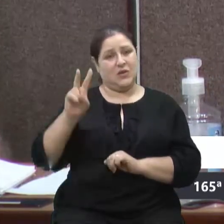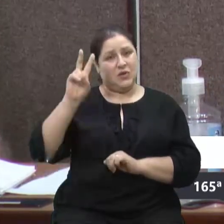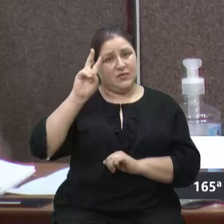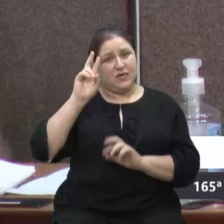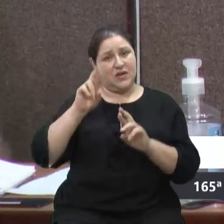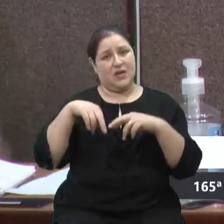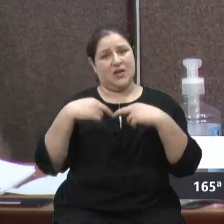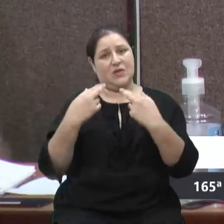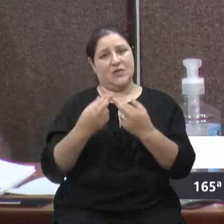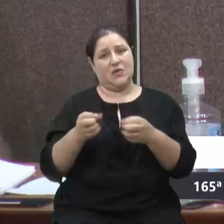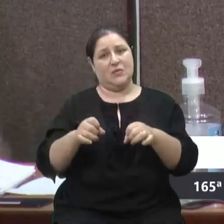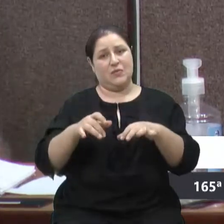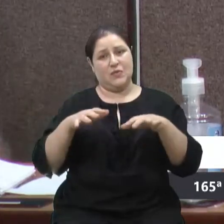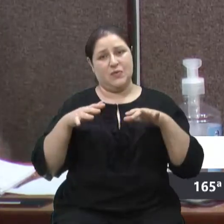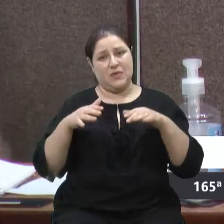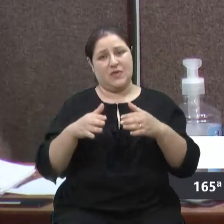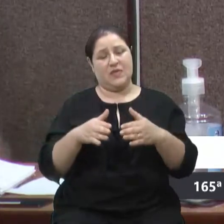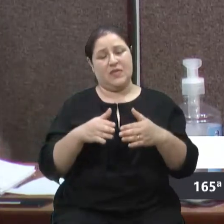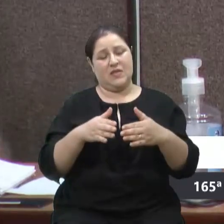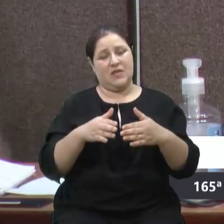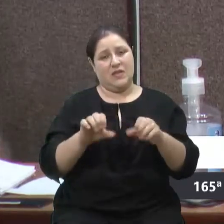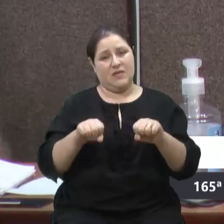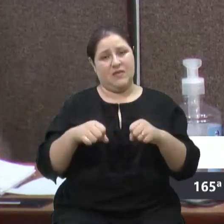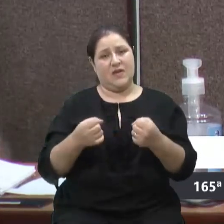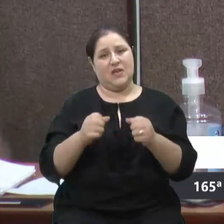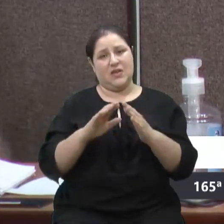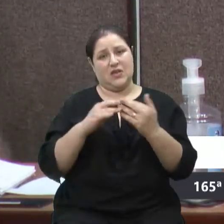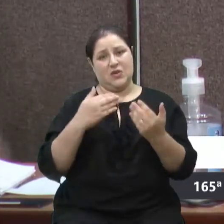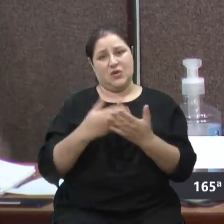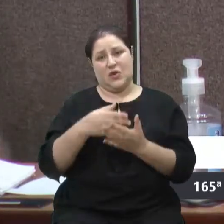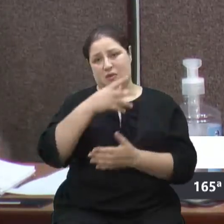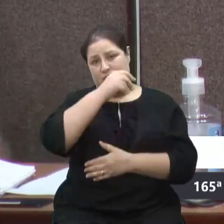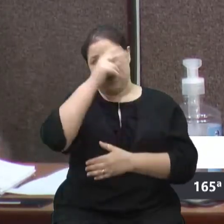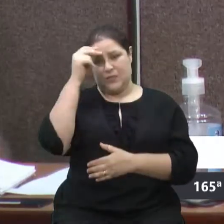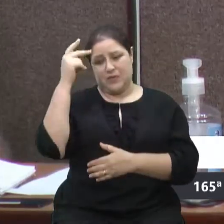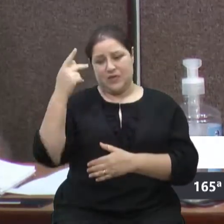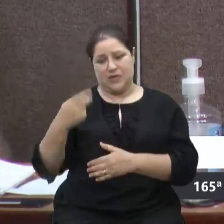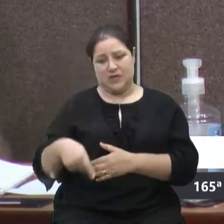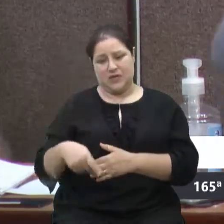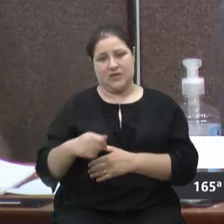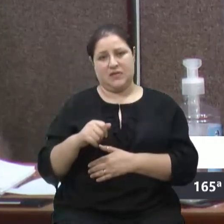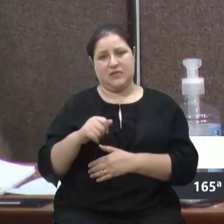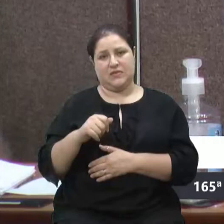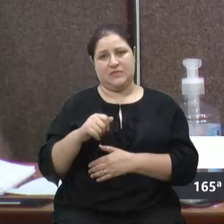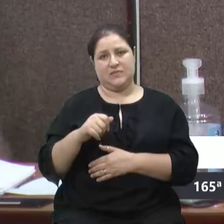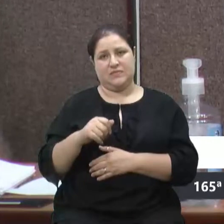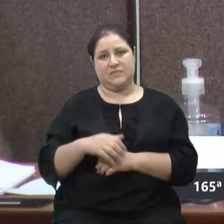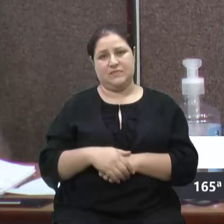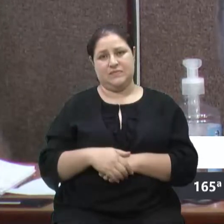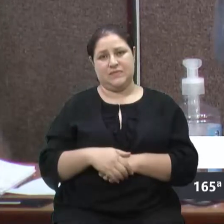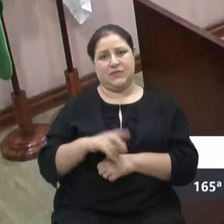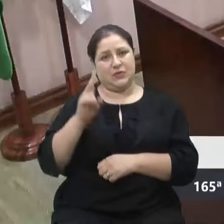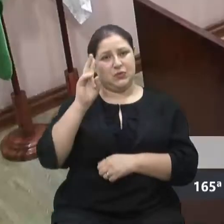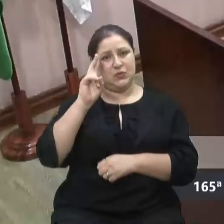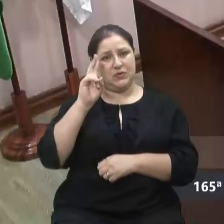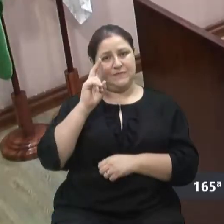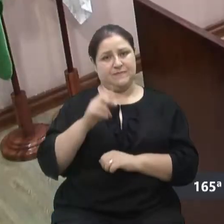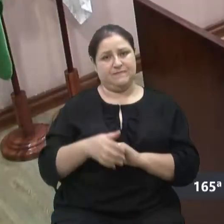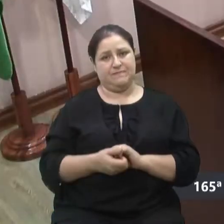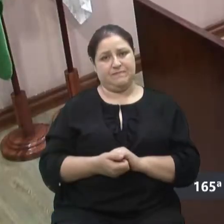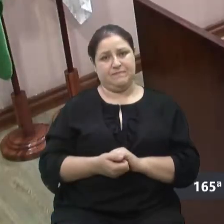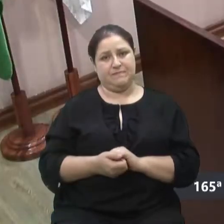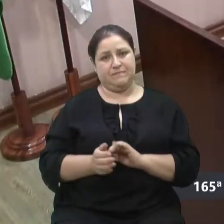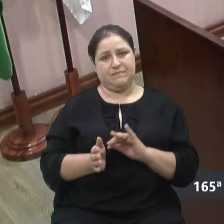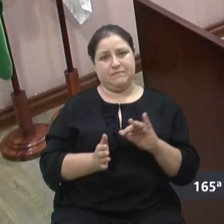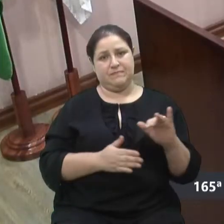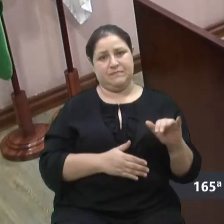em defesa das escolas públicas, aqui nesta casa, a partir das nove e meia. Obrigado, vereador. Para finalizar, eu quero dizer que no dia 10